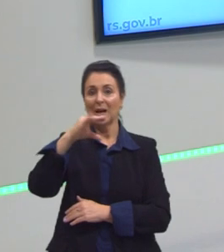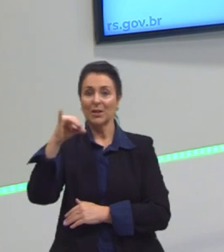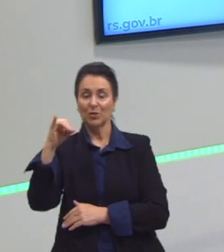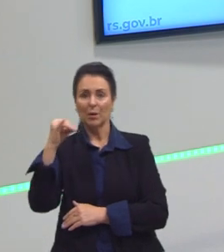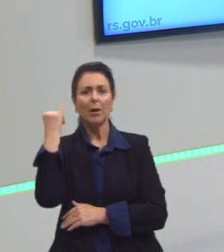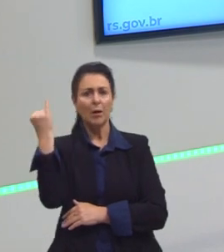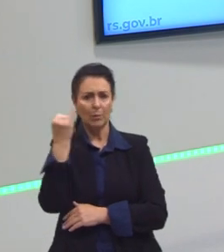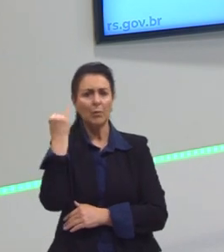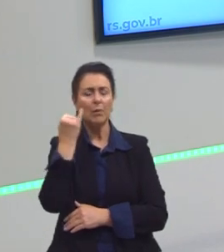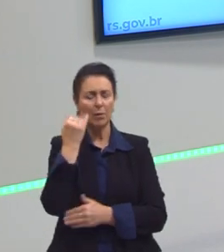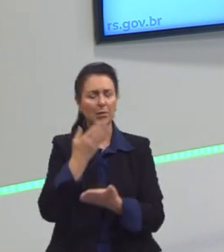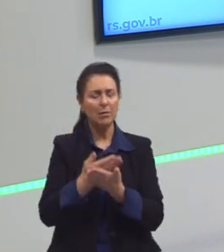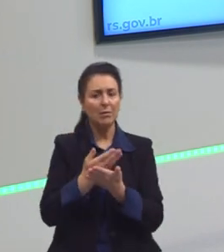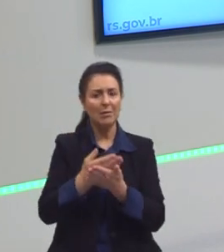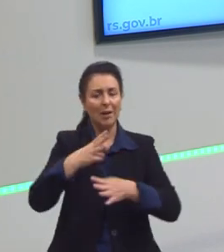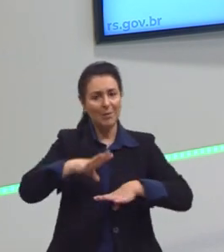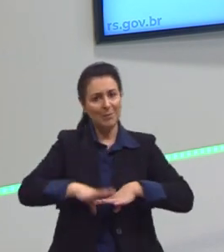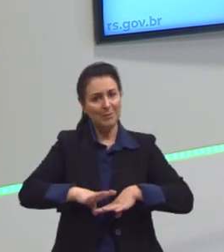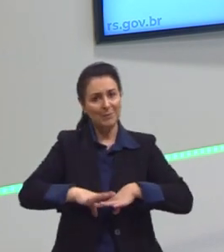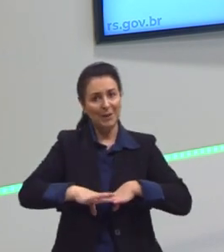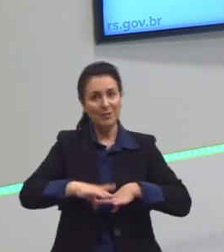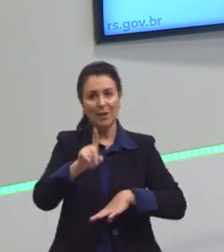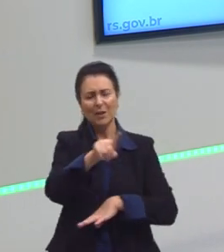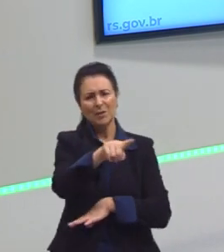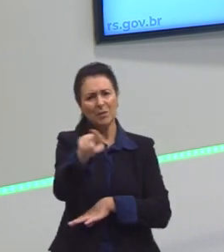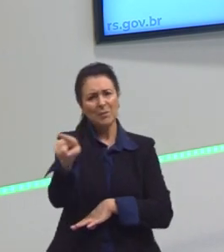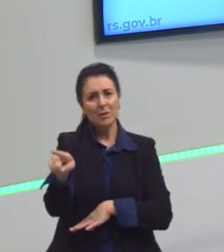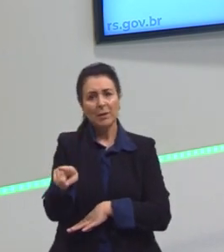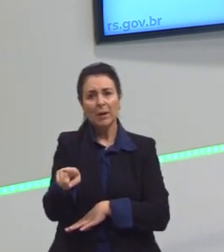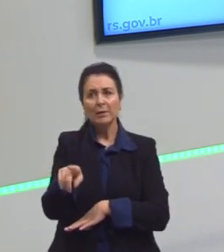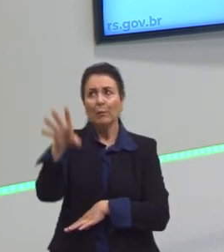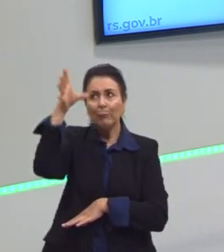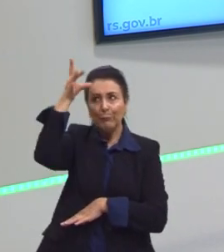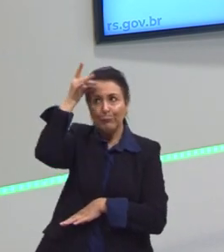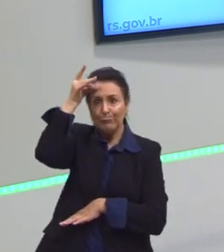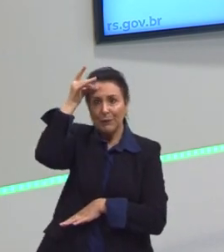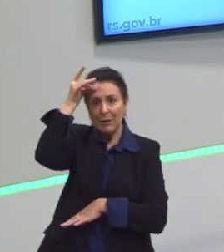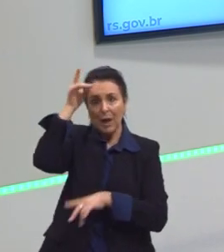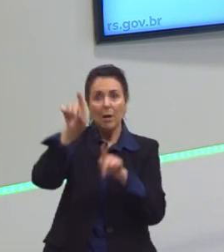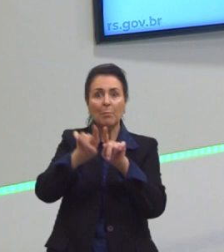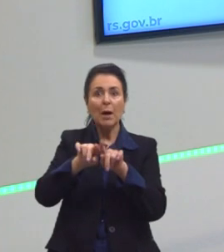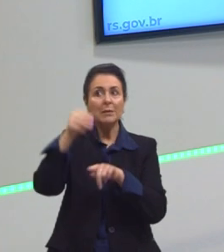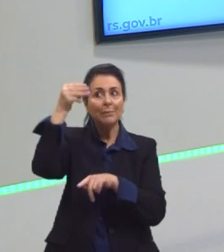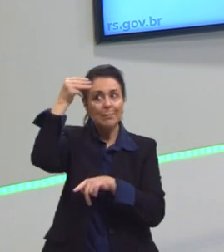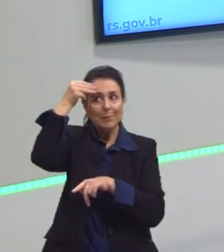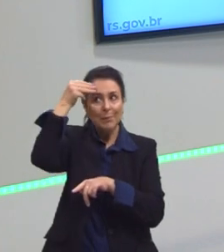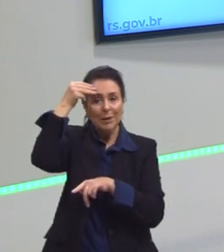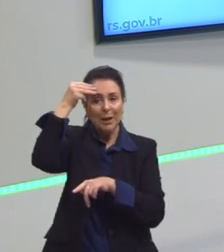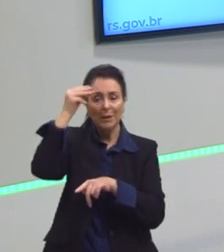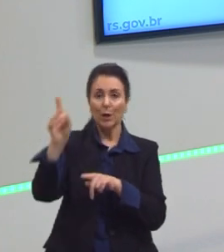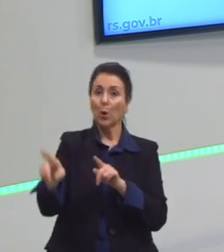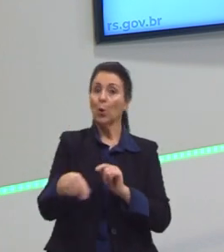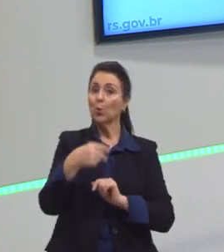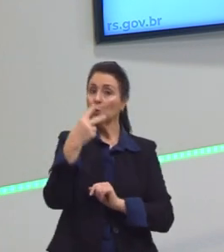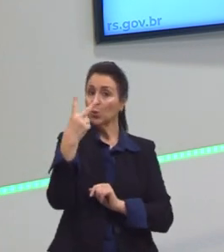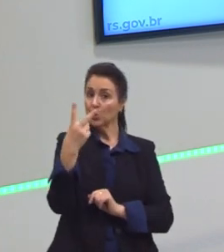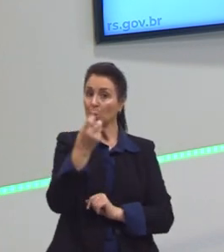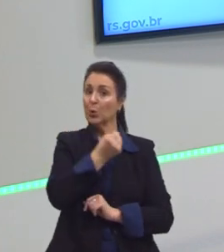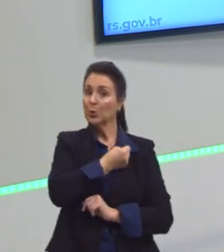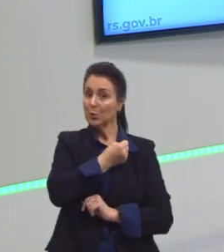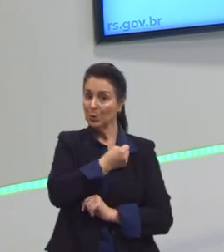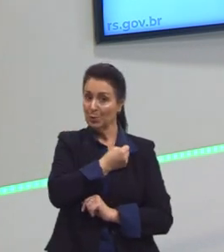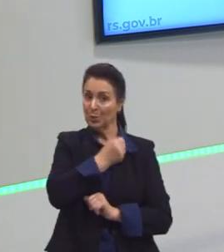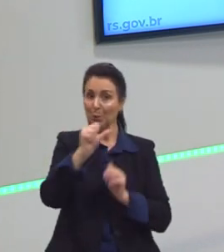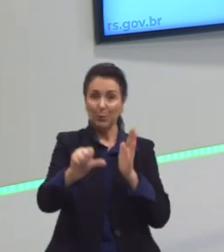estudos, na matemática. Vocês não precisam decorar, mas memorizar que os dois primeiros termos serão o número 1